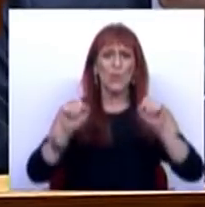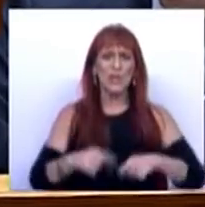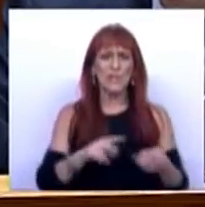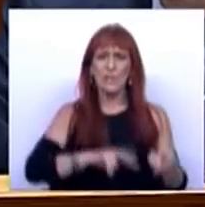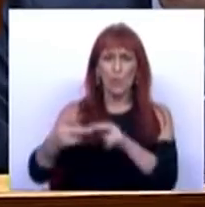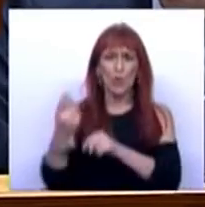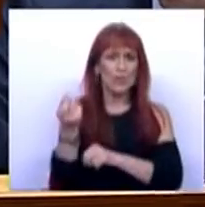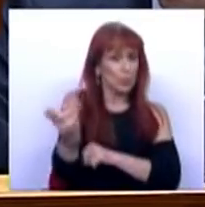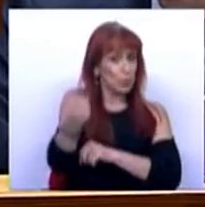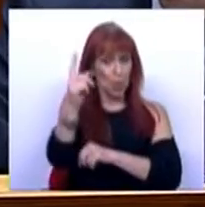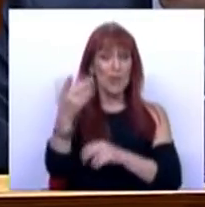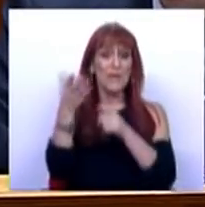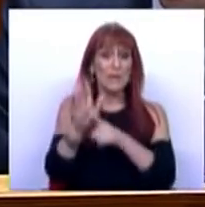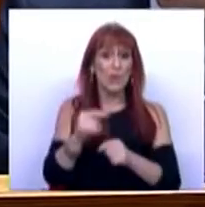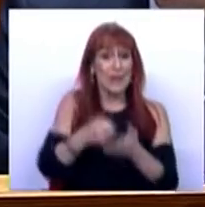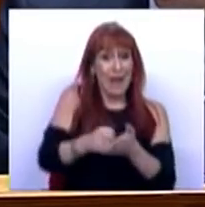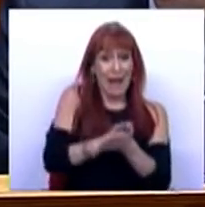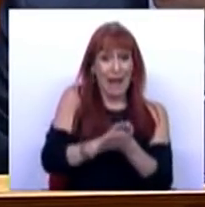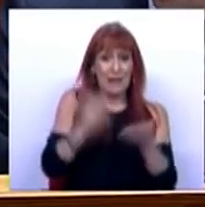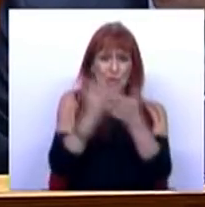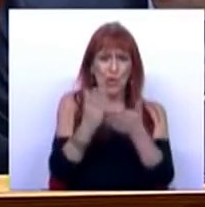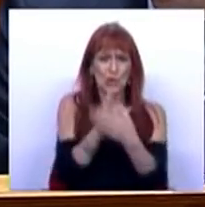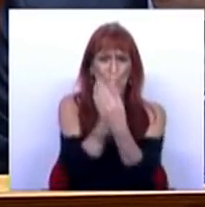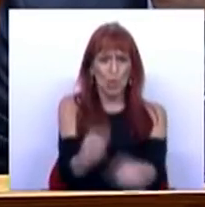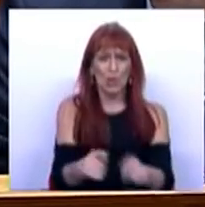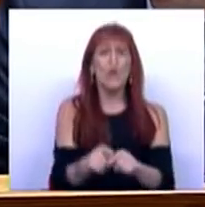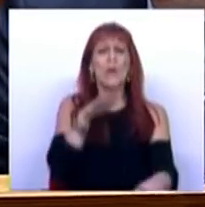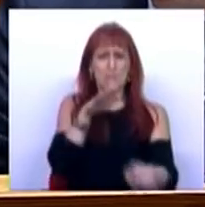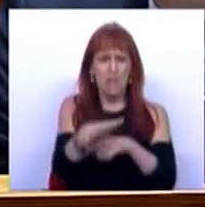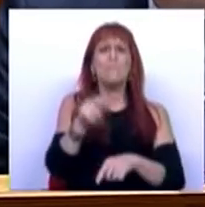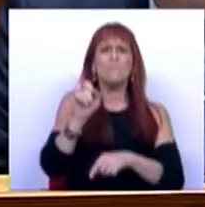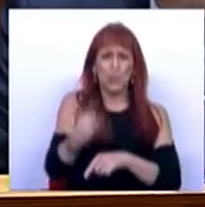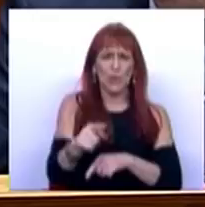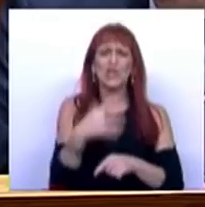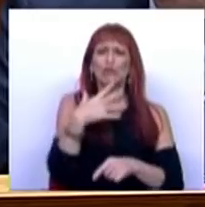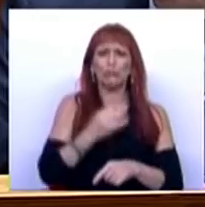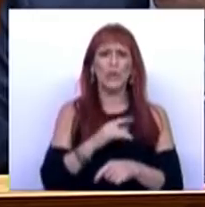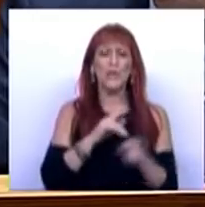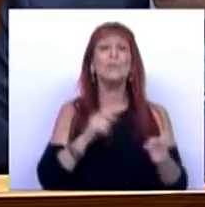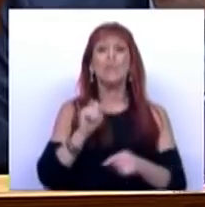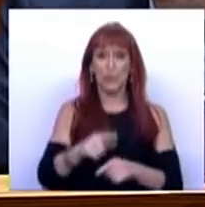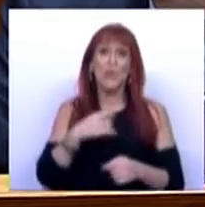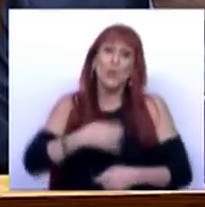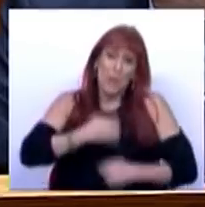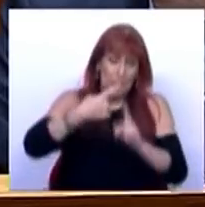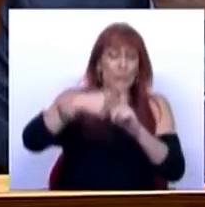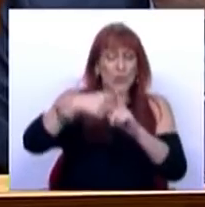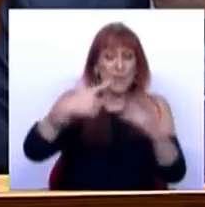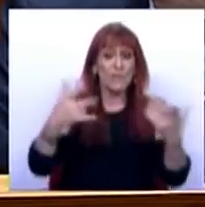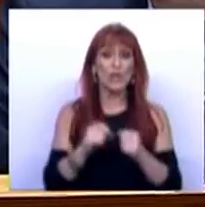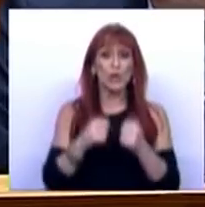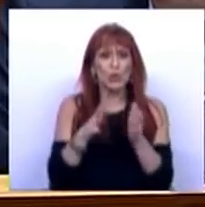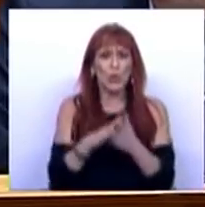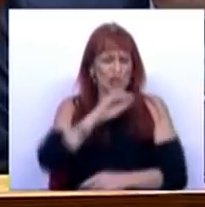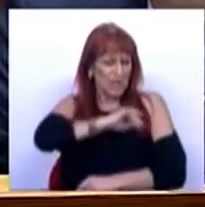não monetárias, como por exemplo a gratuidade das creches, vai ter um impacto brutal, brutal no sentido positivo, em